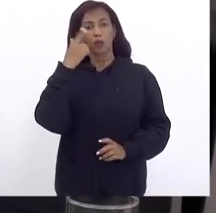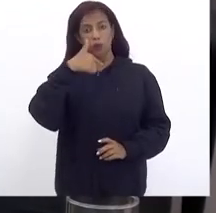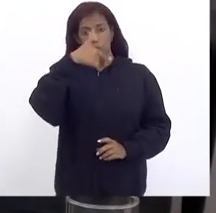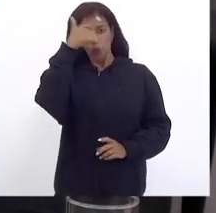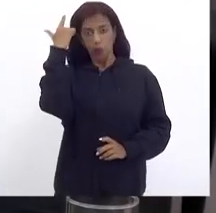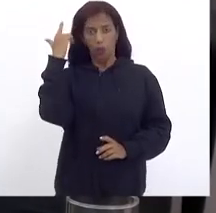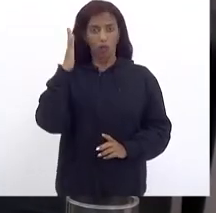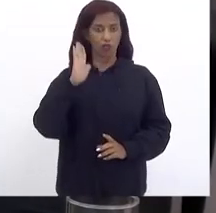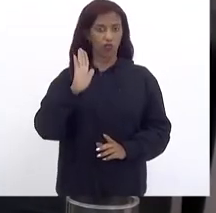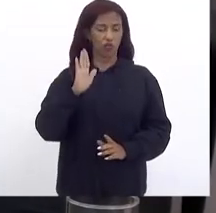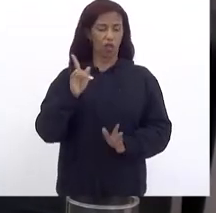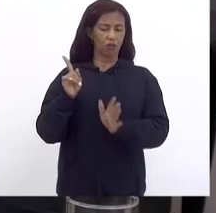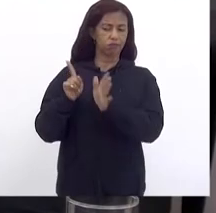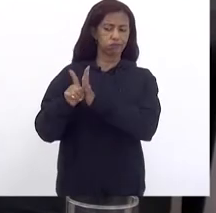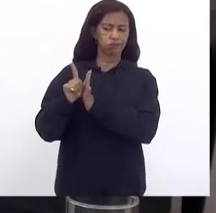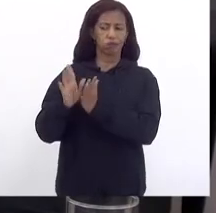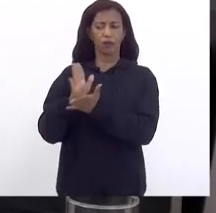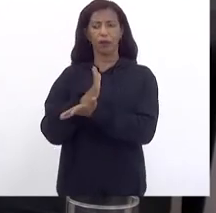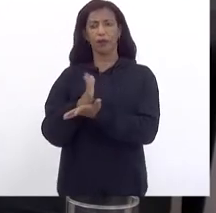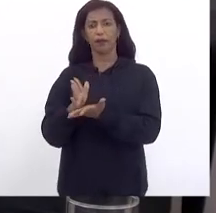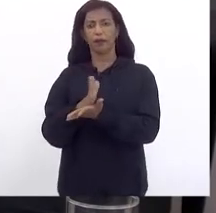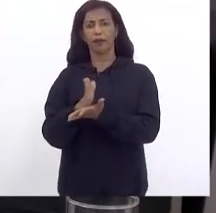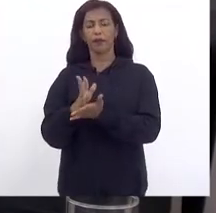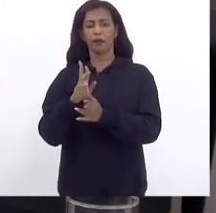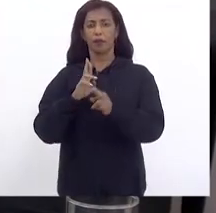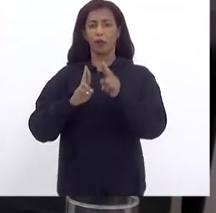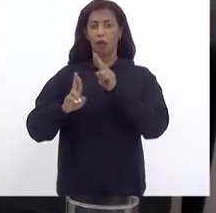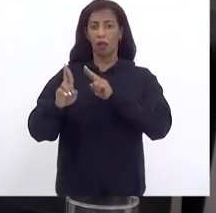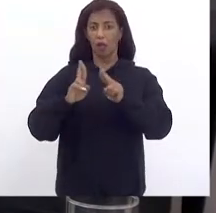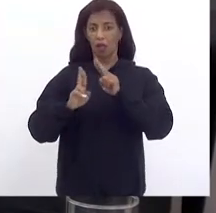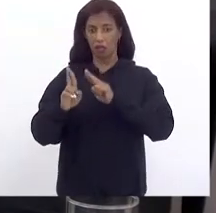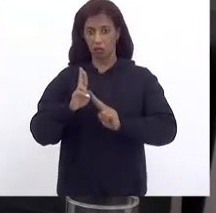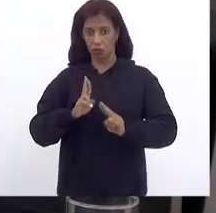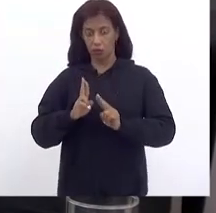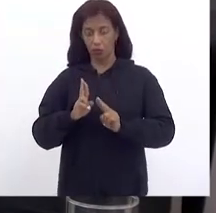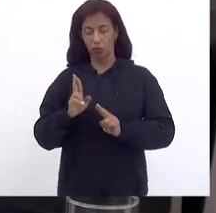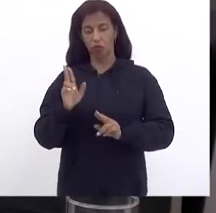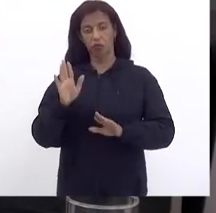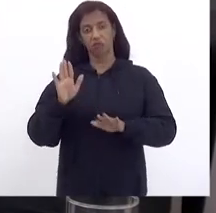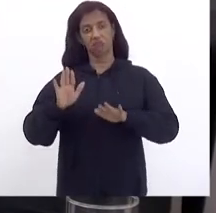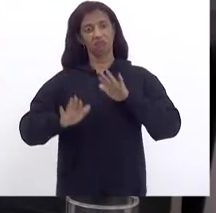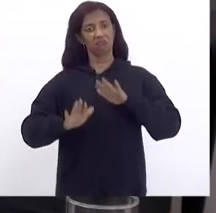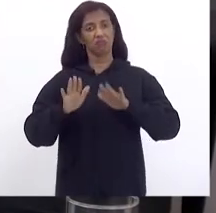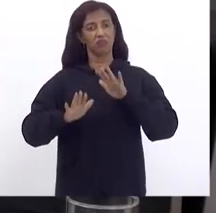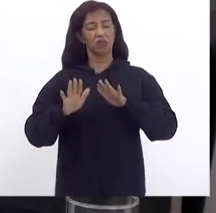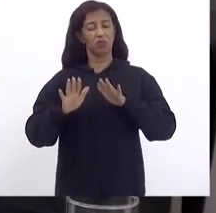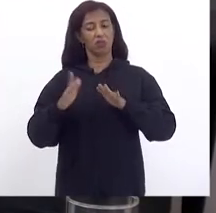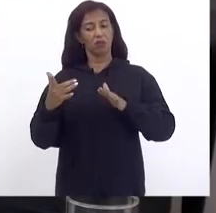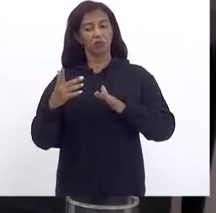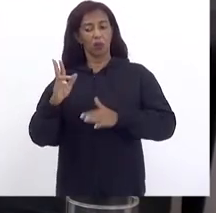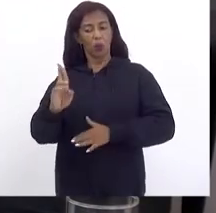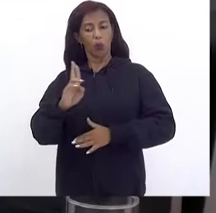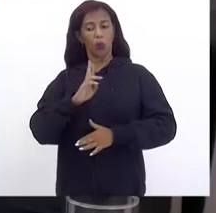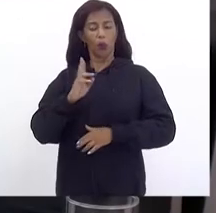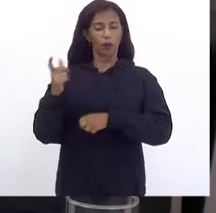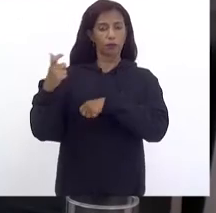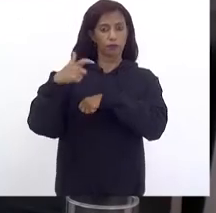aqui Algumas Respostas Que porventura Não tenham De pronto Atendimento